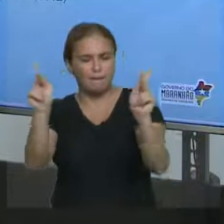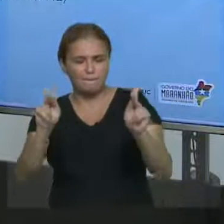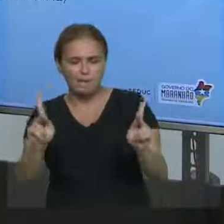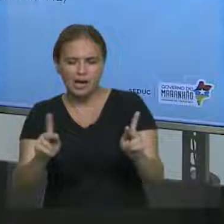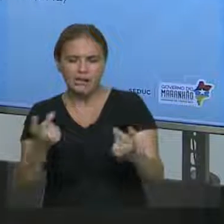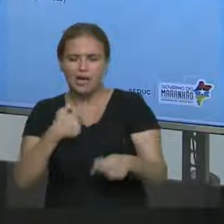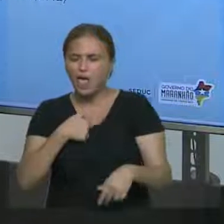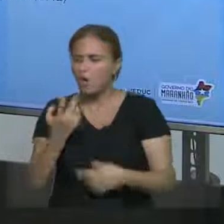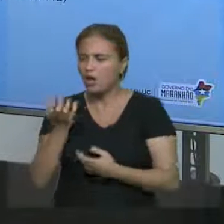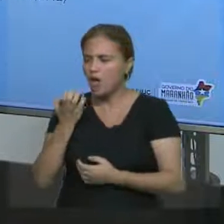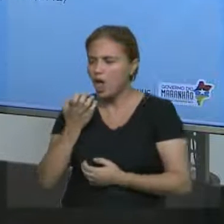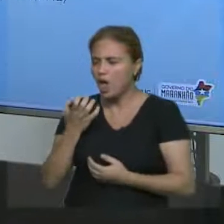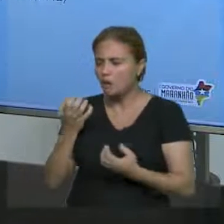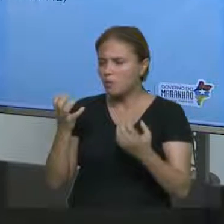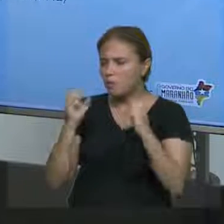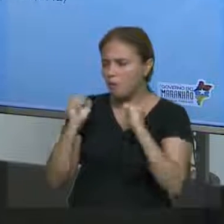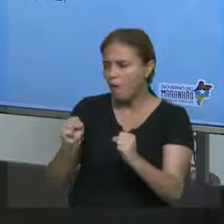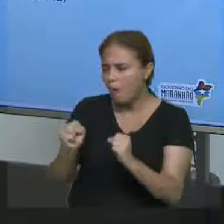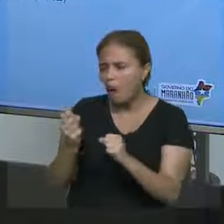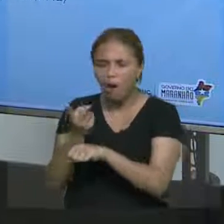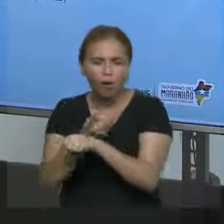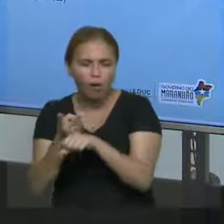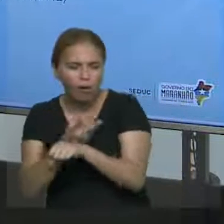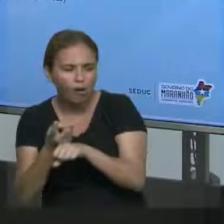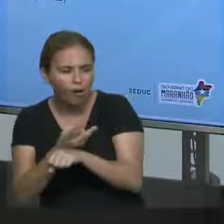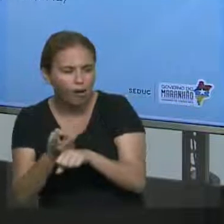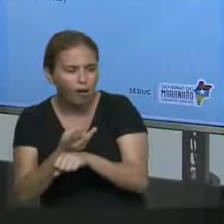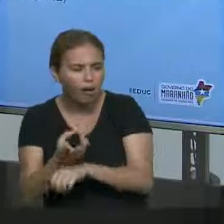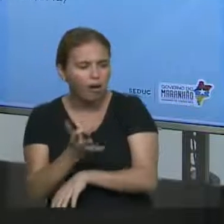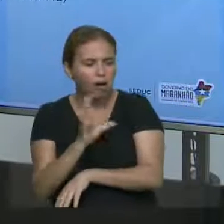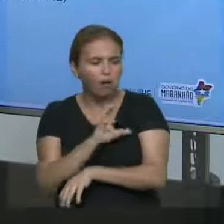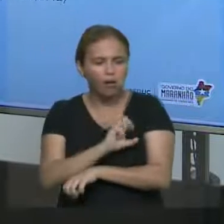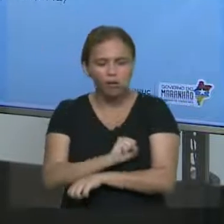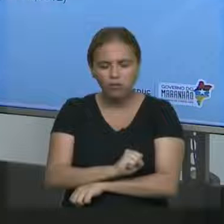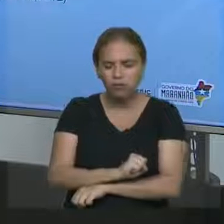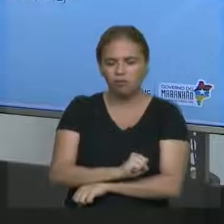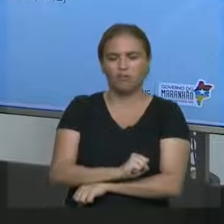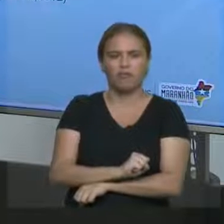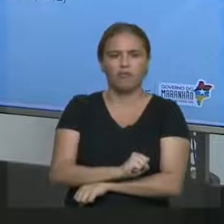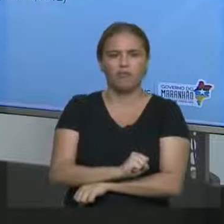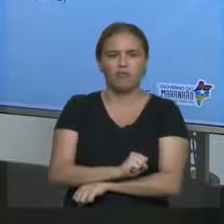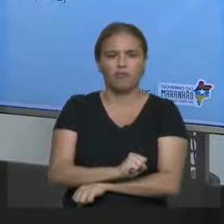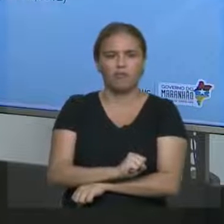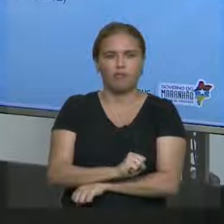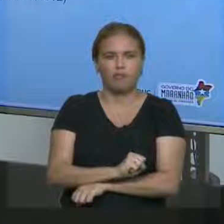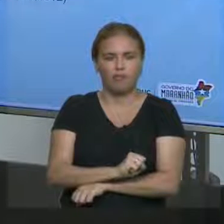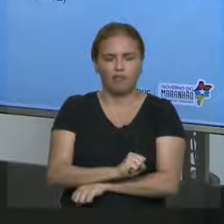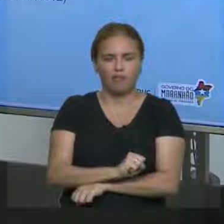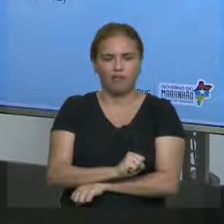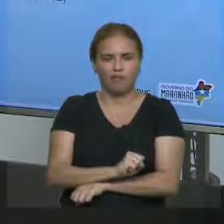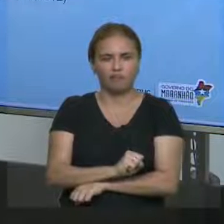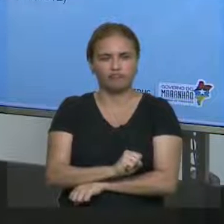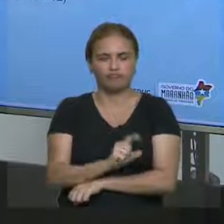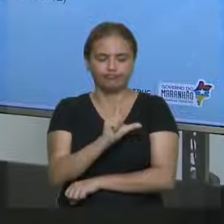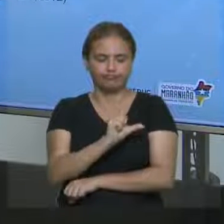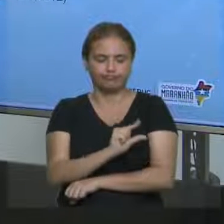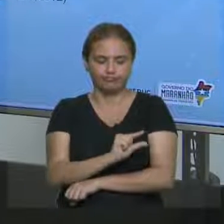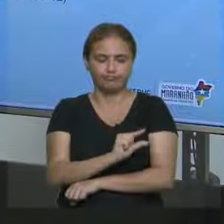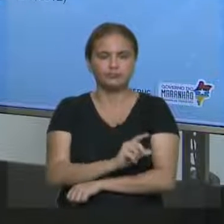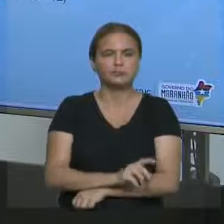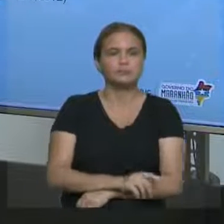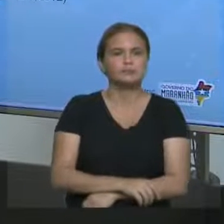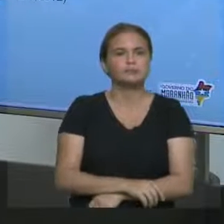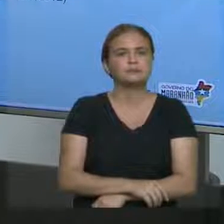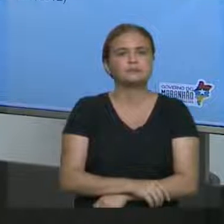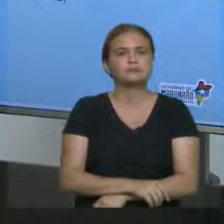pelo poder deixar de existir. Vejam como é em inglês, não é só a pessoa traduzir. A pessoa tem que saber interpretar, né? Aí não fala sobre isso,